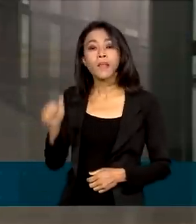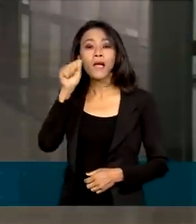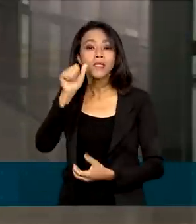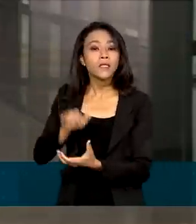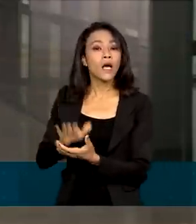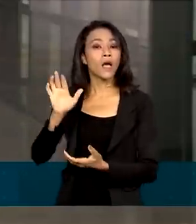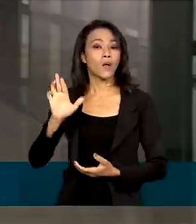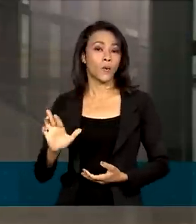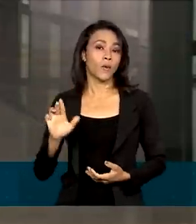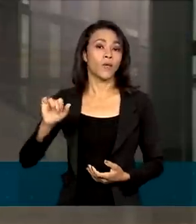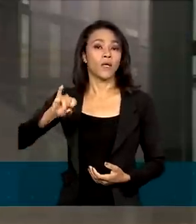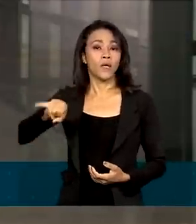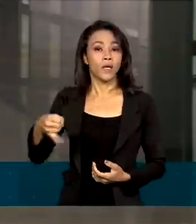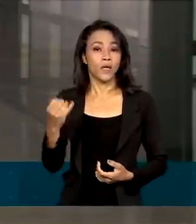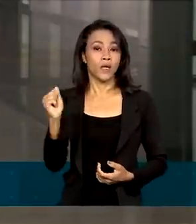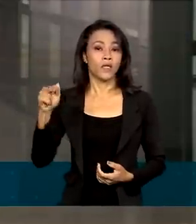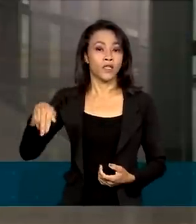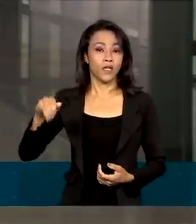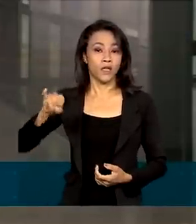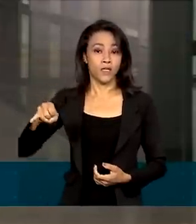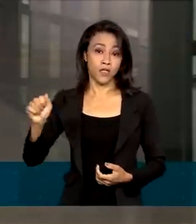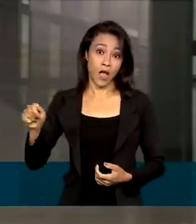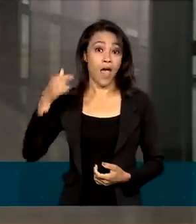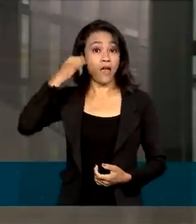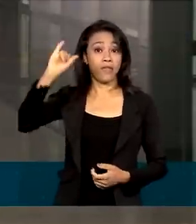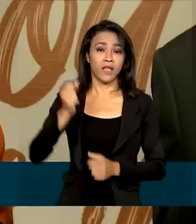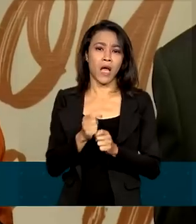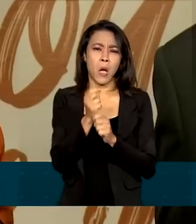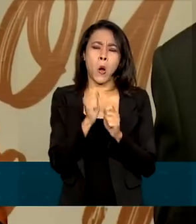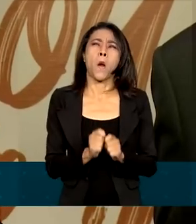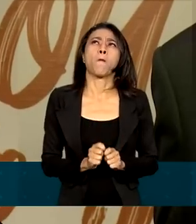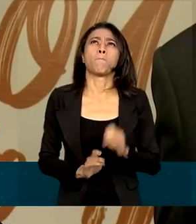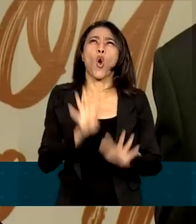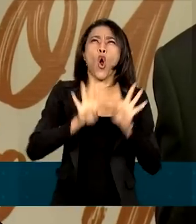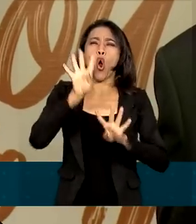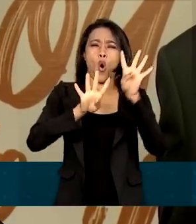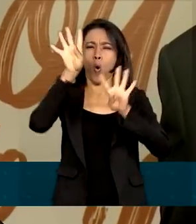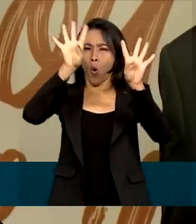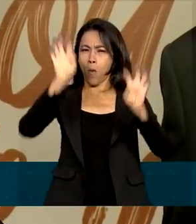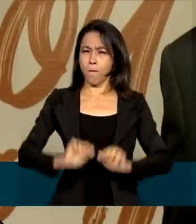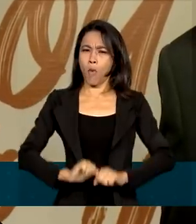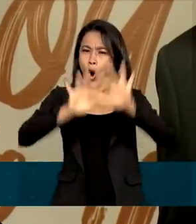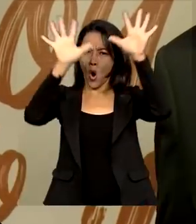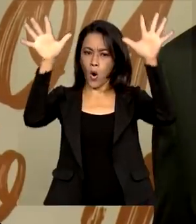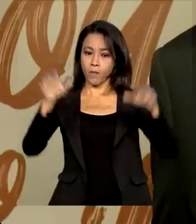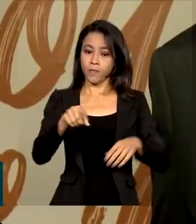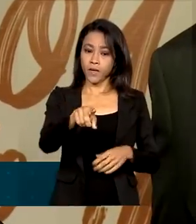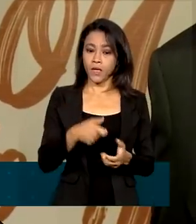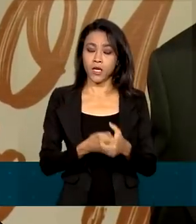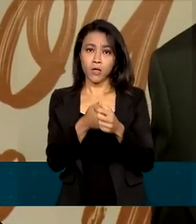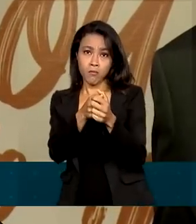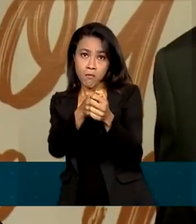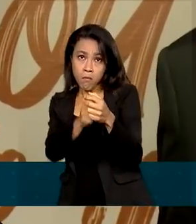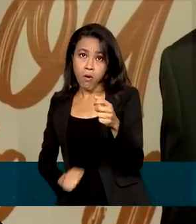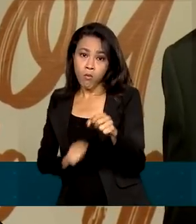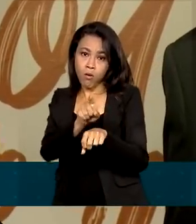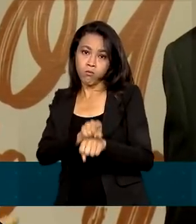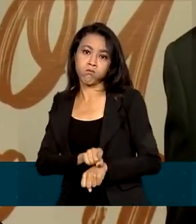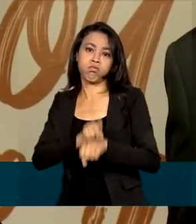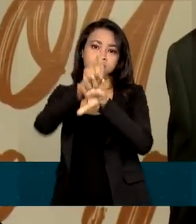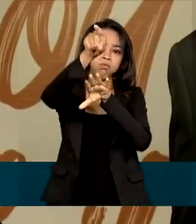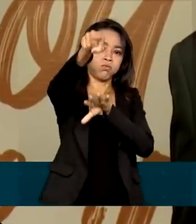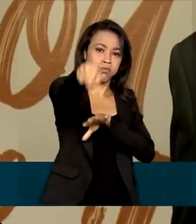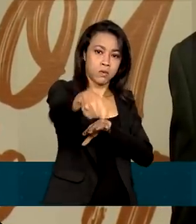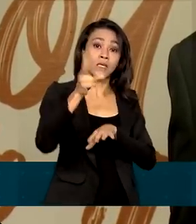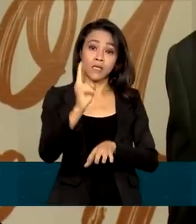afirmou que os fogos de artifício deverão ser evitados. E a salva de tiros de canhão que está programado para a posse, que